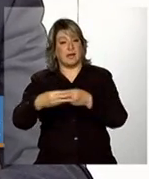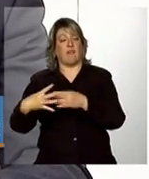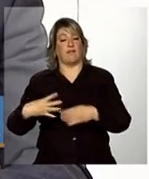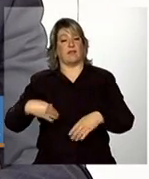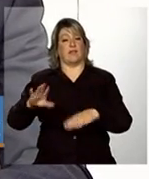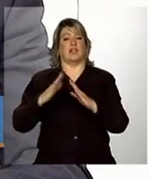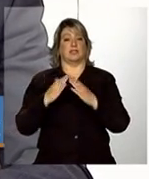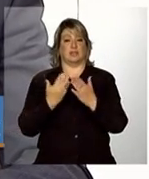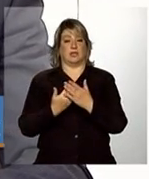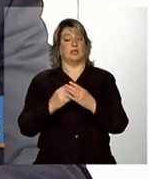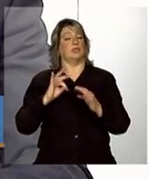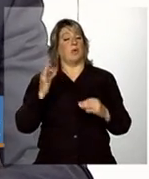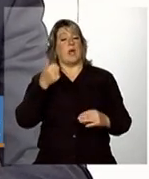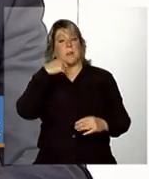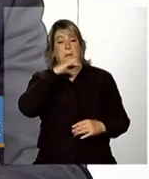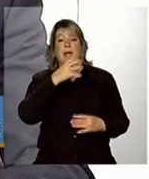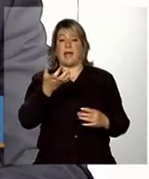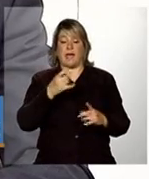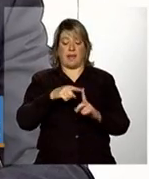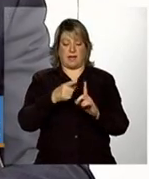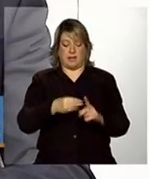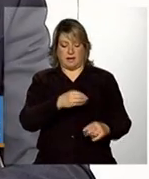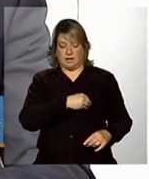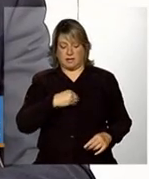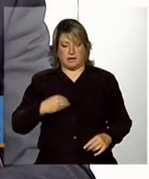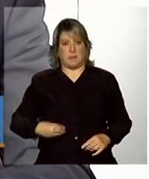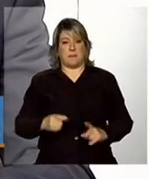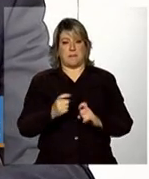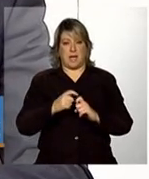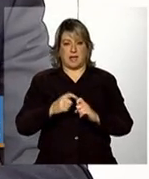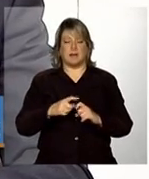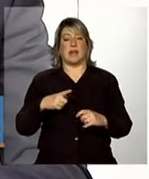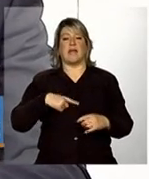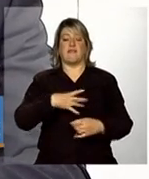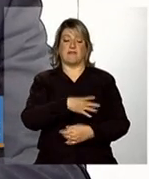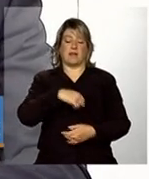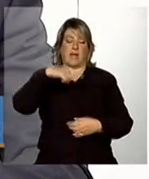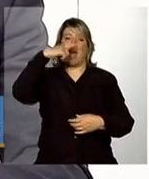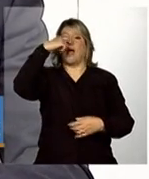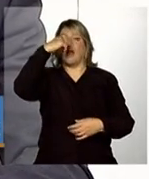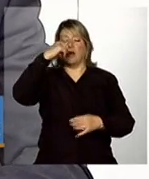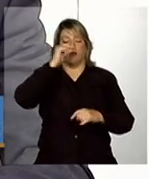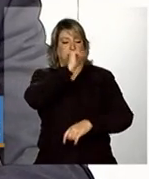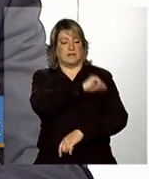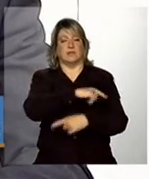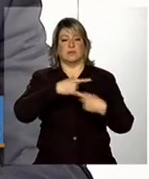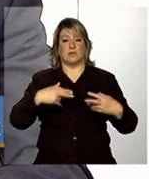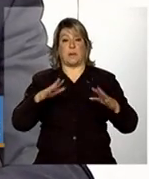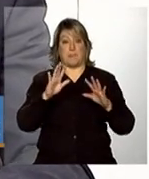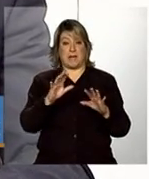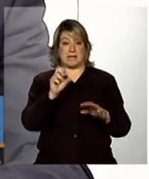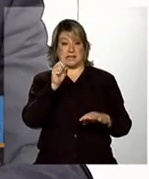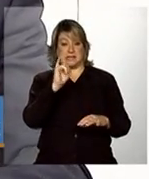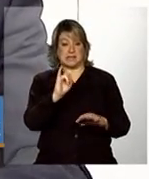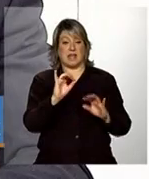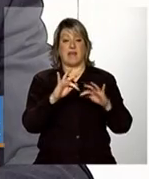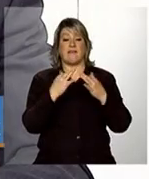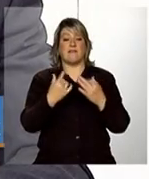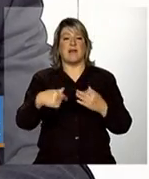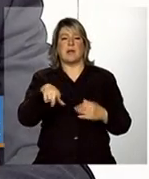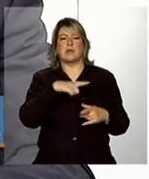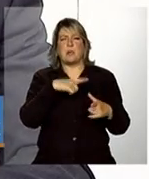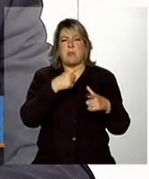acompanhamento para o Natal, toda mãe quer vacinar o seu filho um dia. Se uma família está tão desestruturada ao ponto de não conseguir